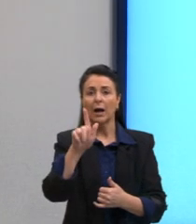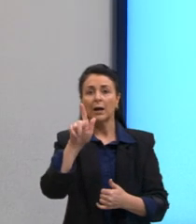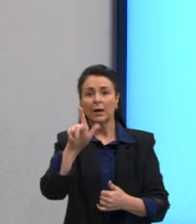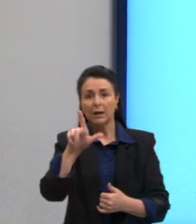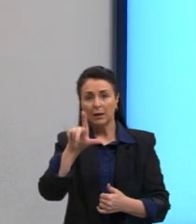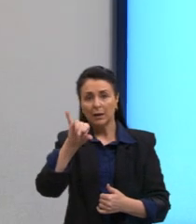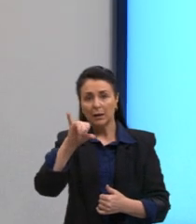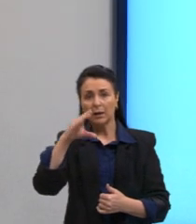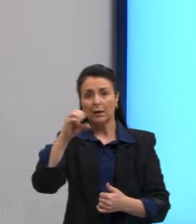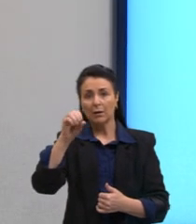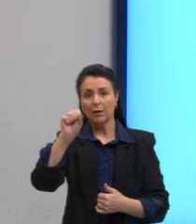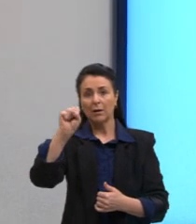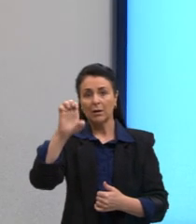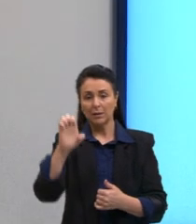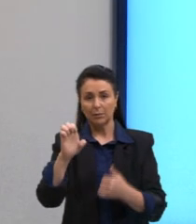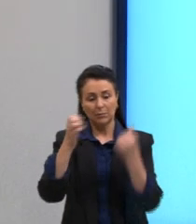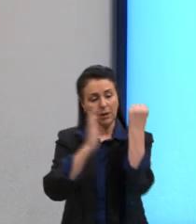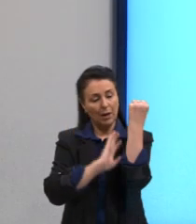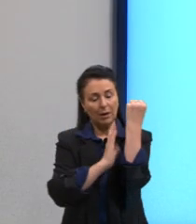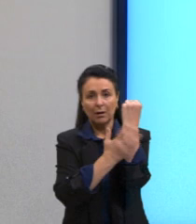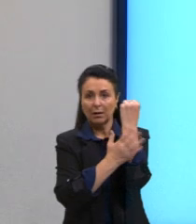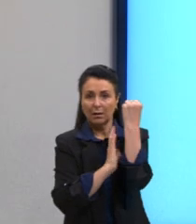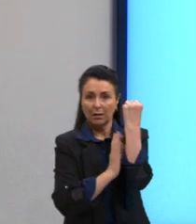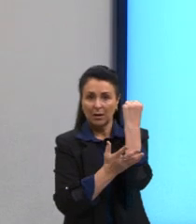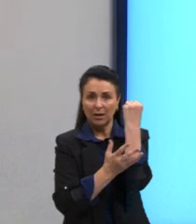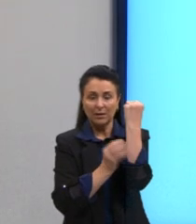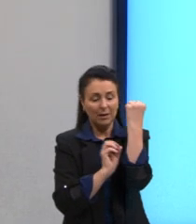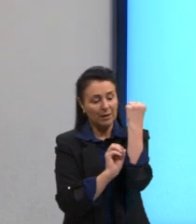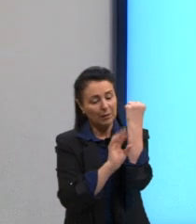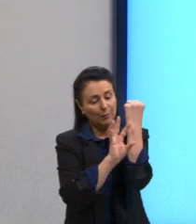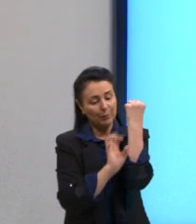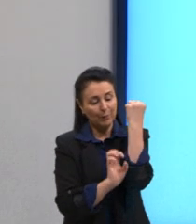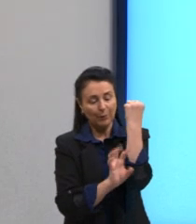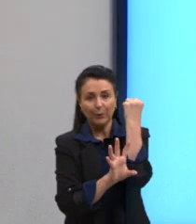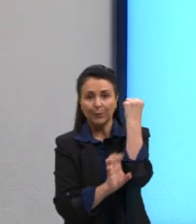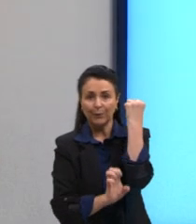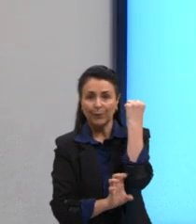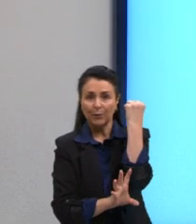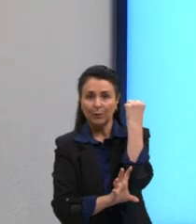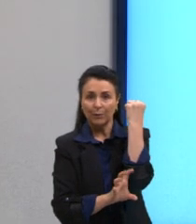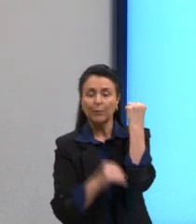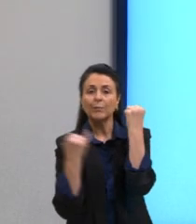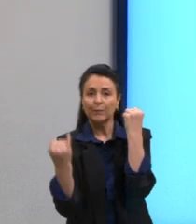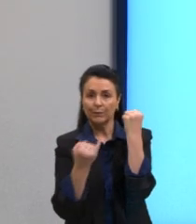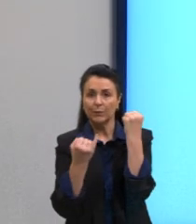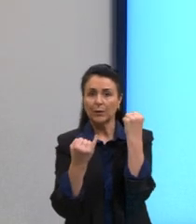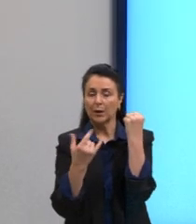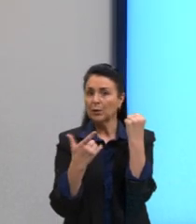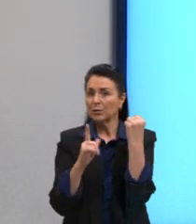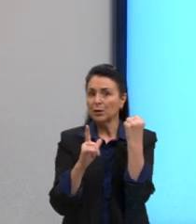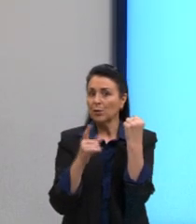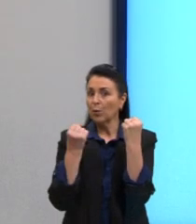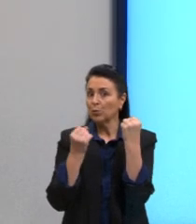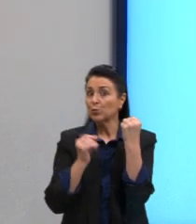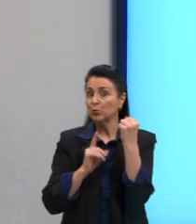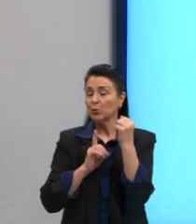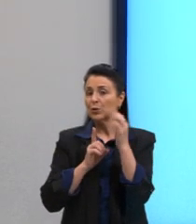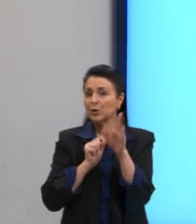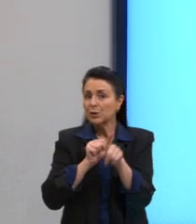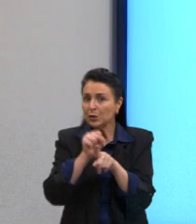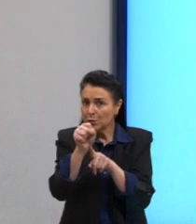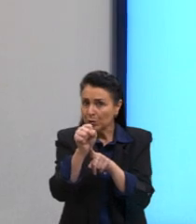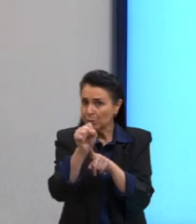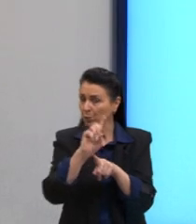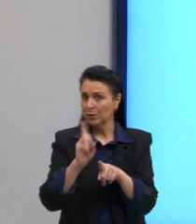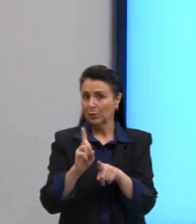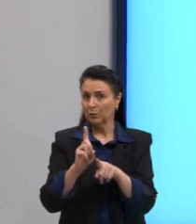vivas, com paredes ricas em poros. E ele não vai ter só um sentido, ele vai ter dois sentidos, ambos os